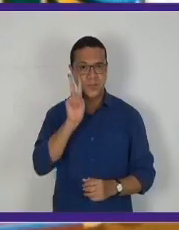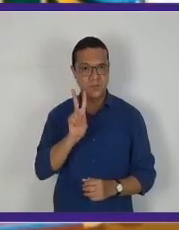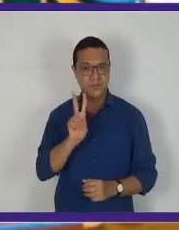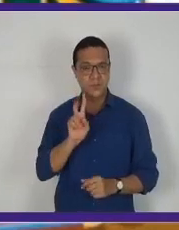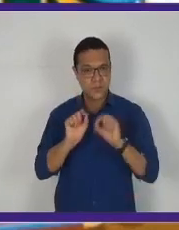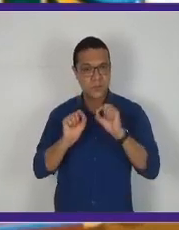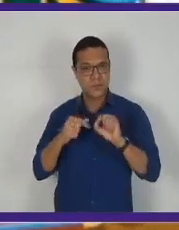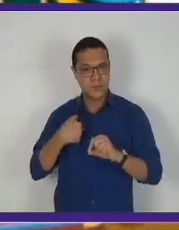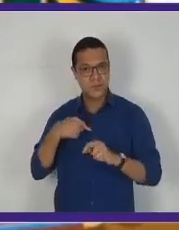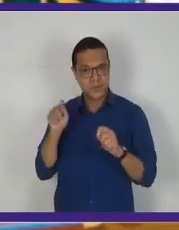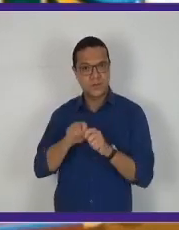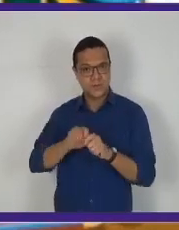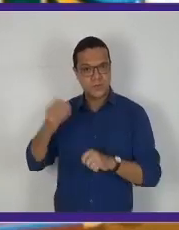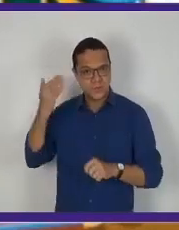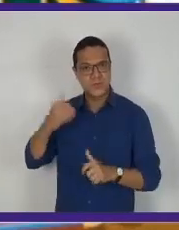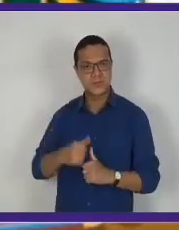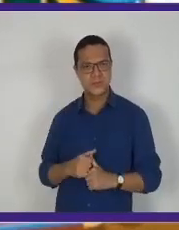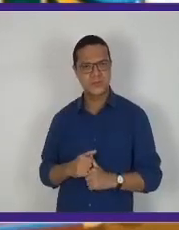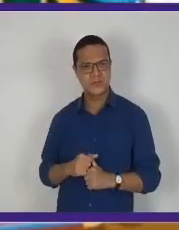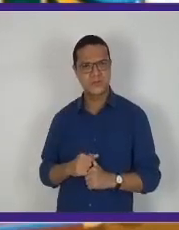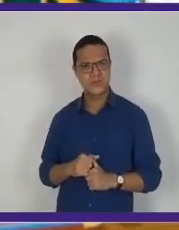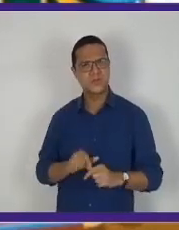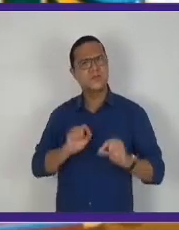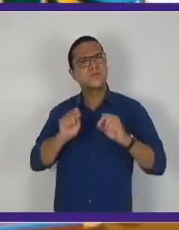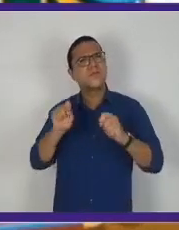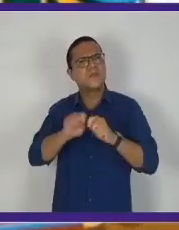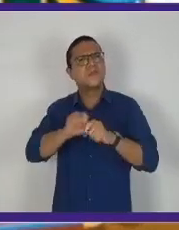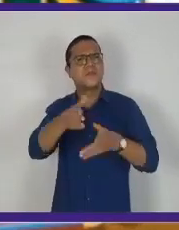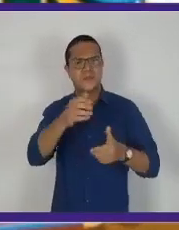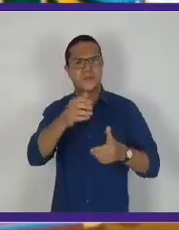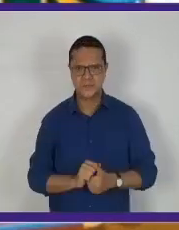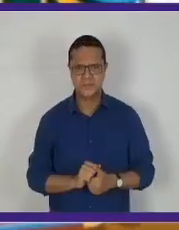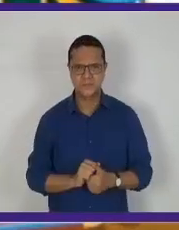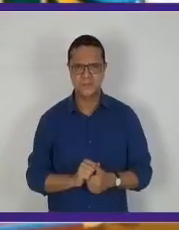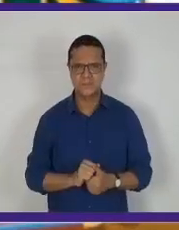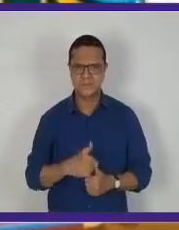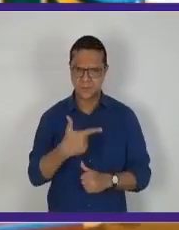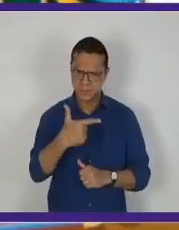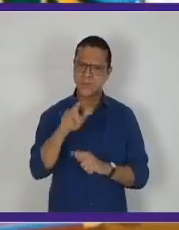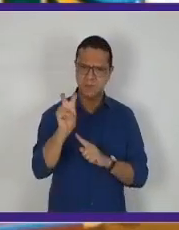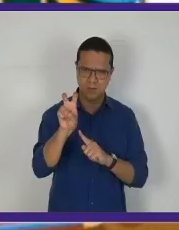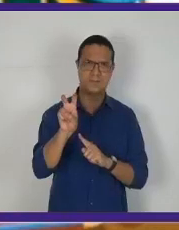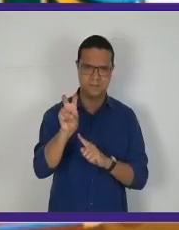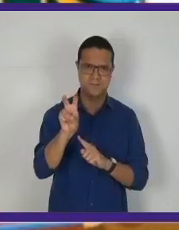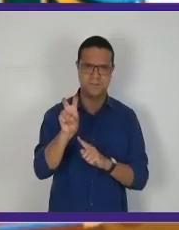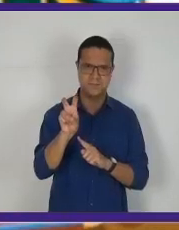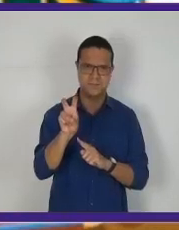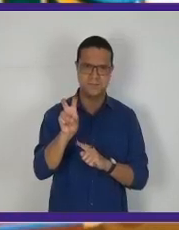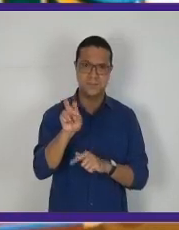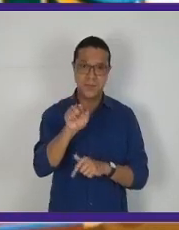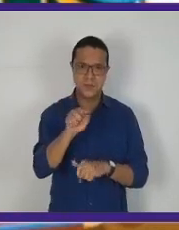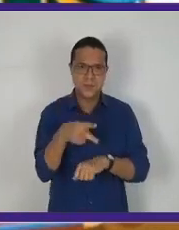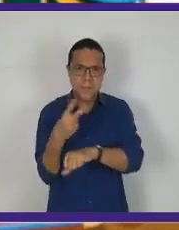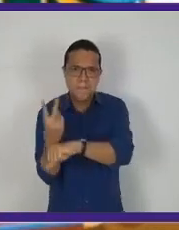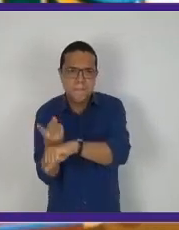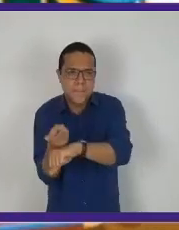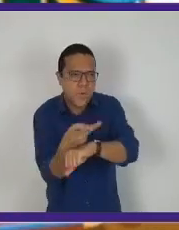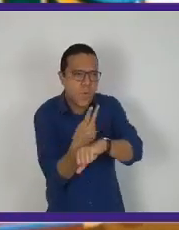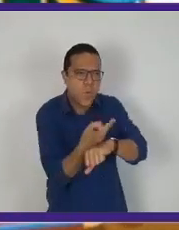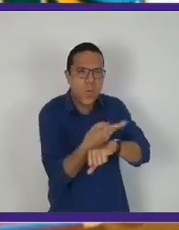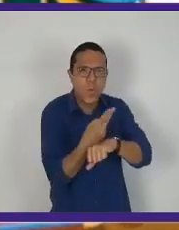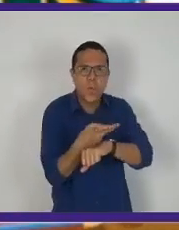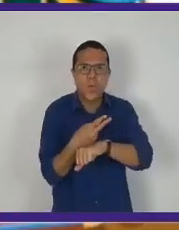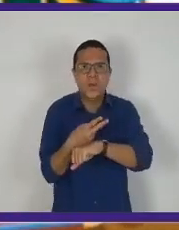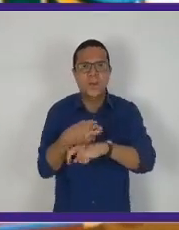Estão vendo o que foi que a Tiana fez? O que é que você vai fazer? Não é 25? Você vai